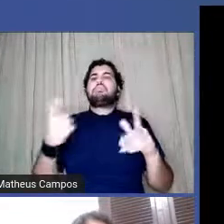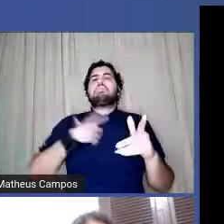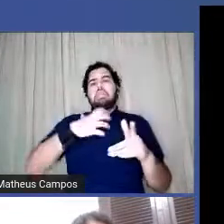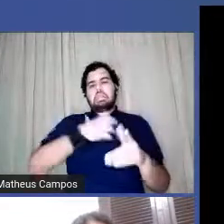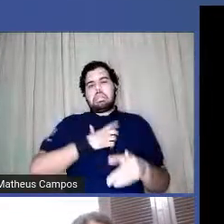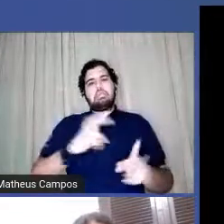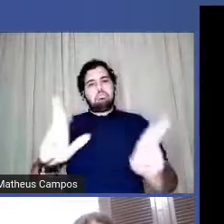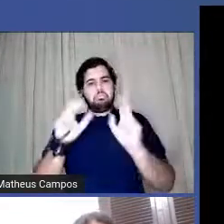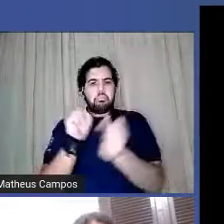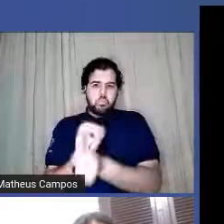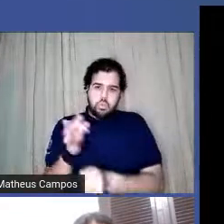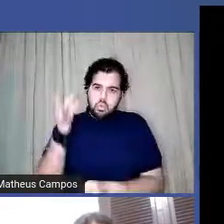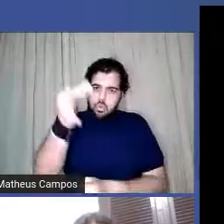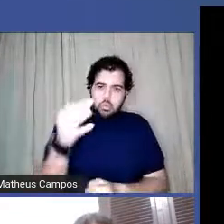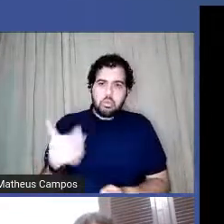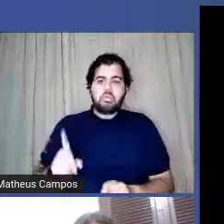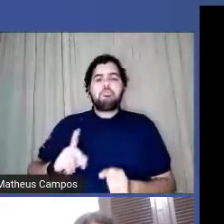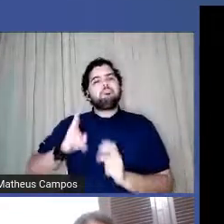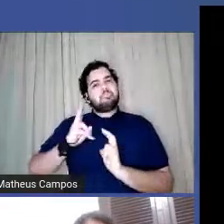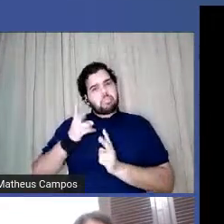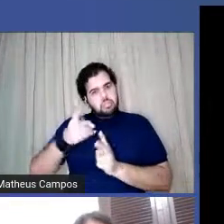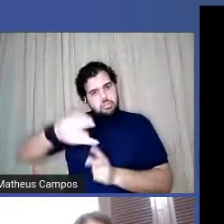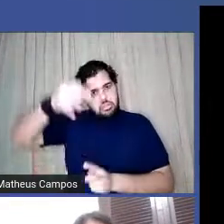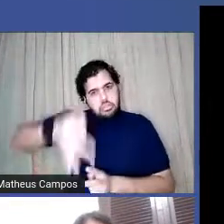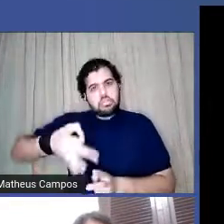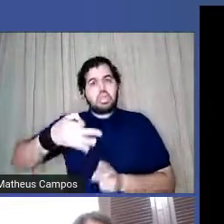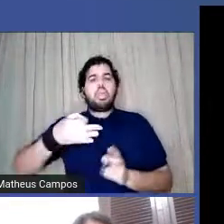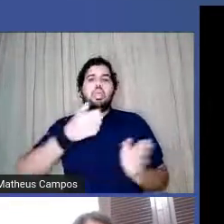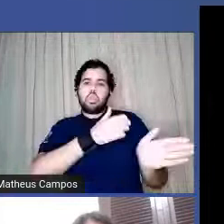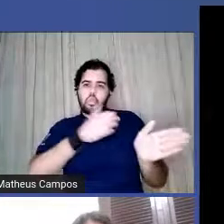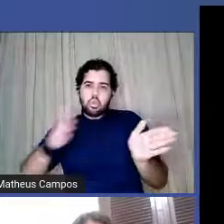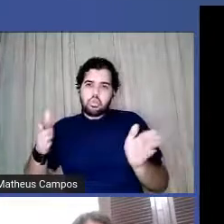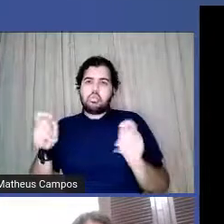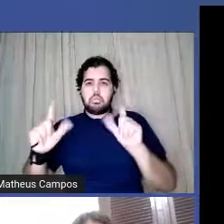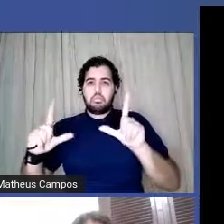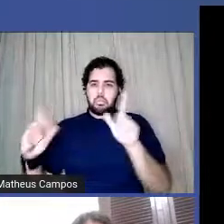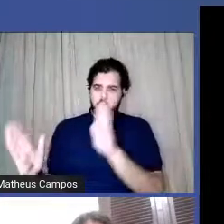passo incerto no chão do dia pode passar o slide